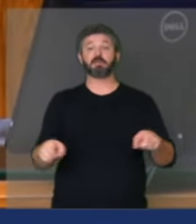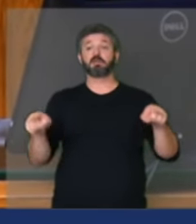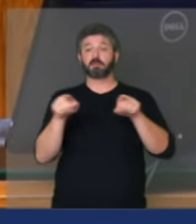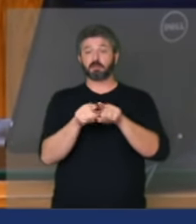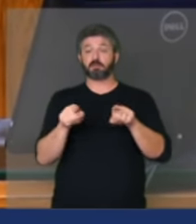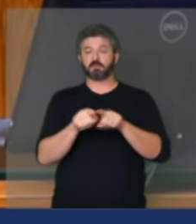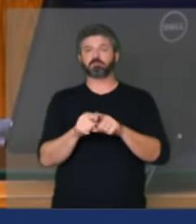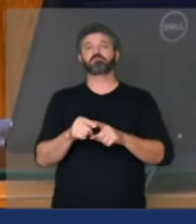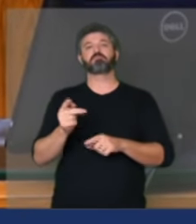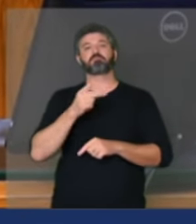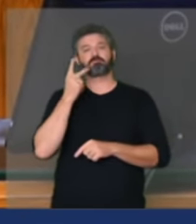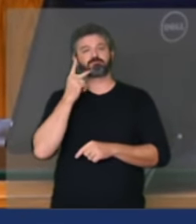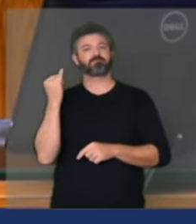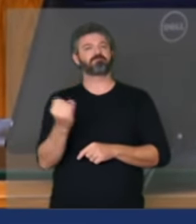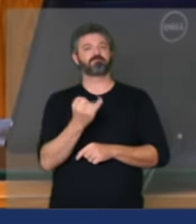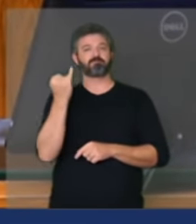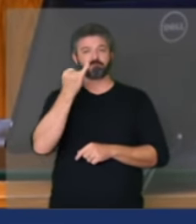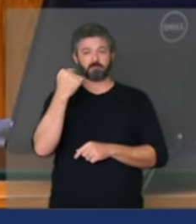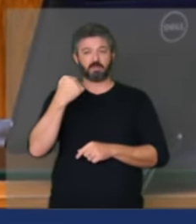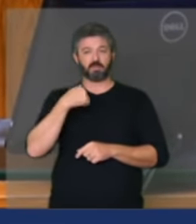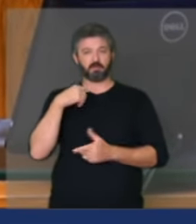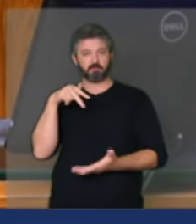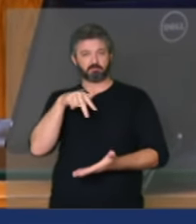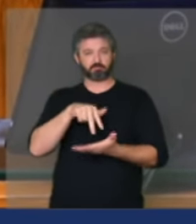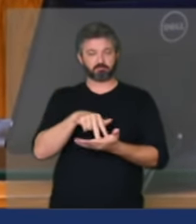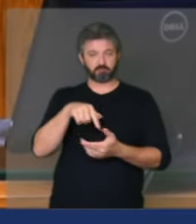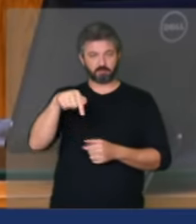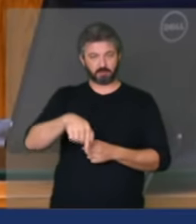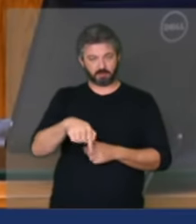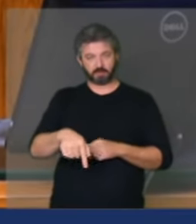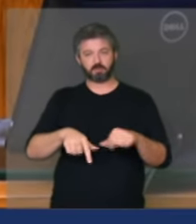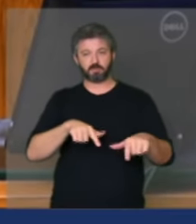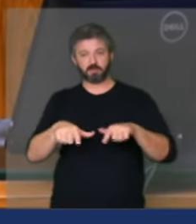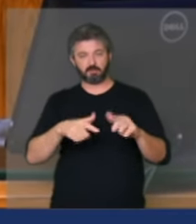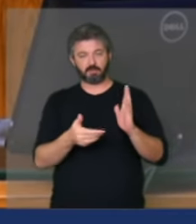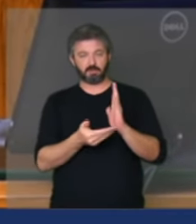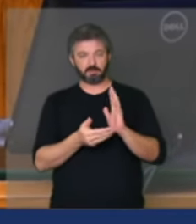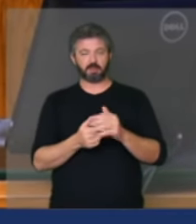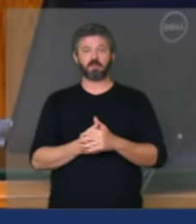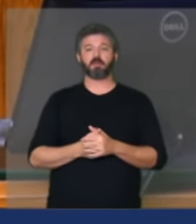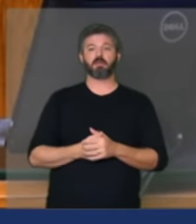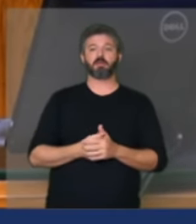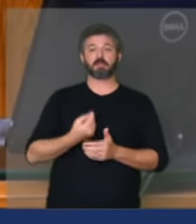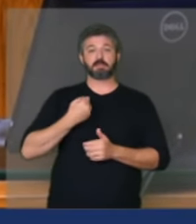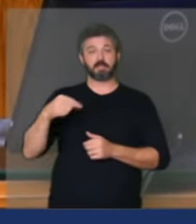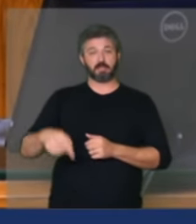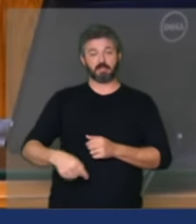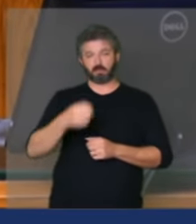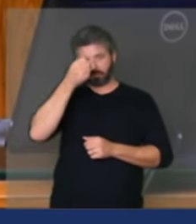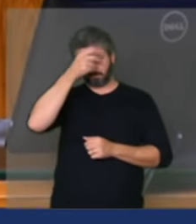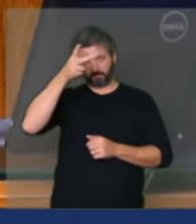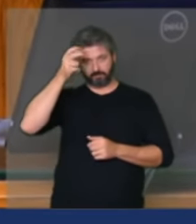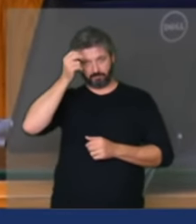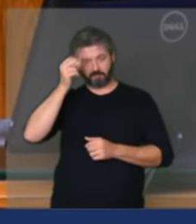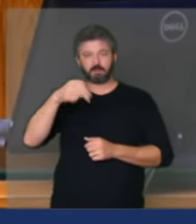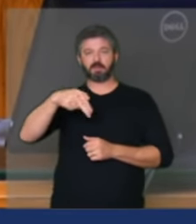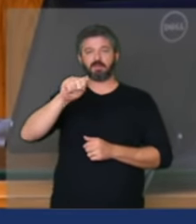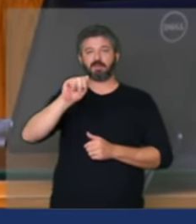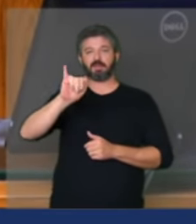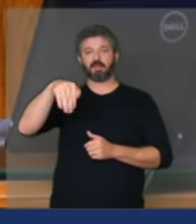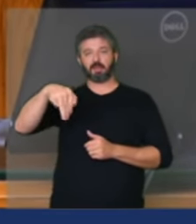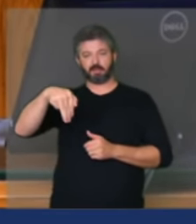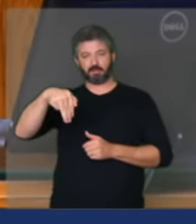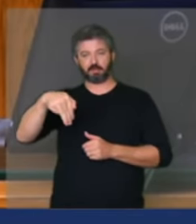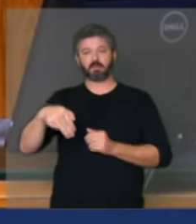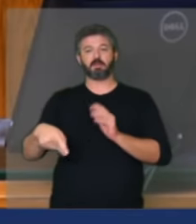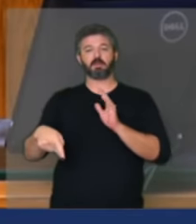questão de ressaltar desta mesa aqui dos trabalhos da Câmara presença do prefeito doutor Nain de